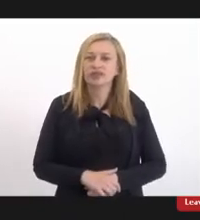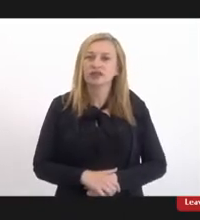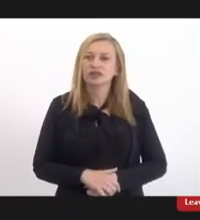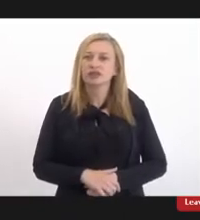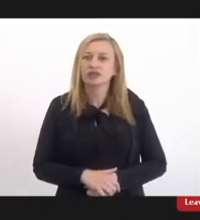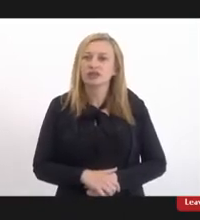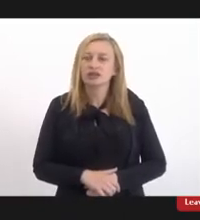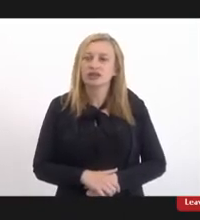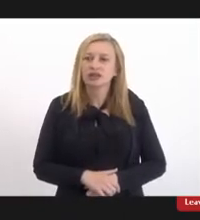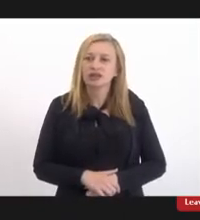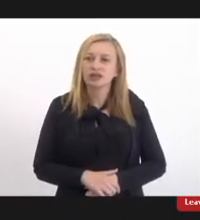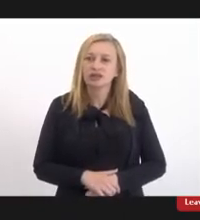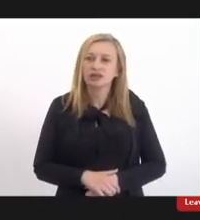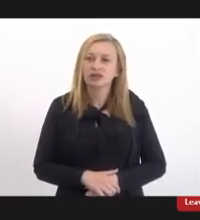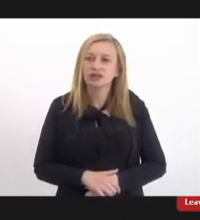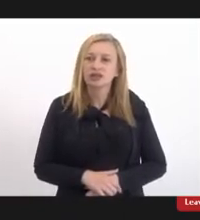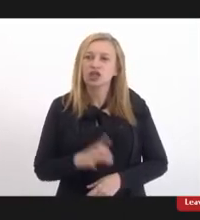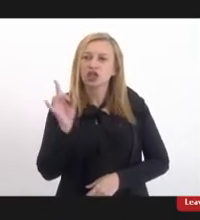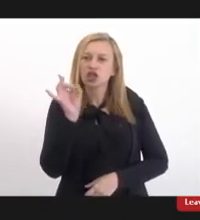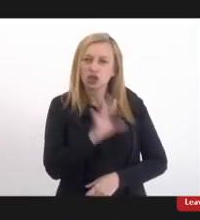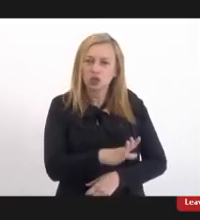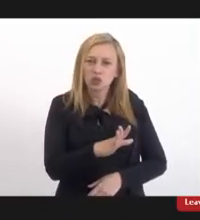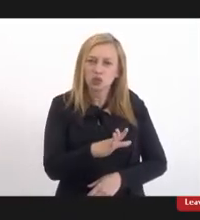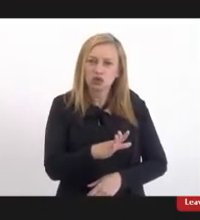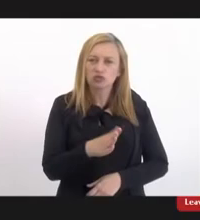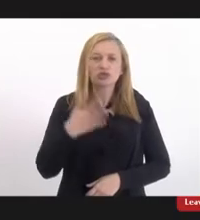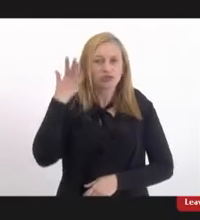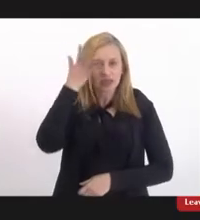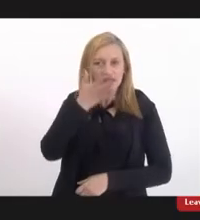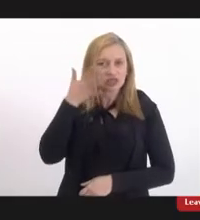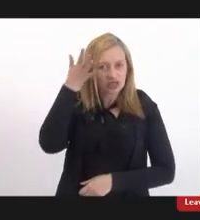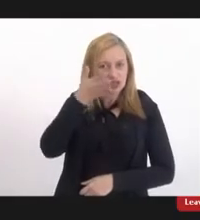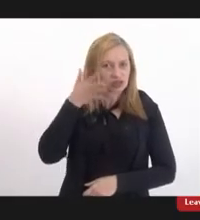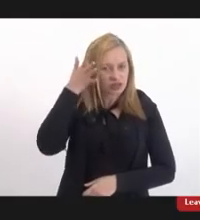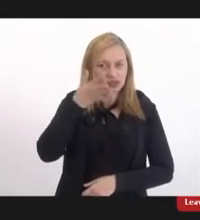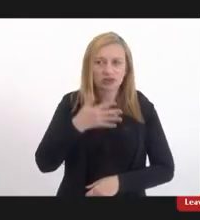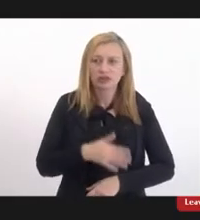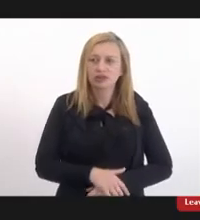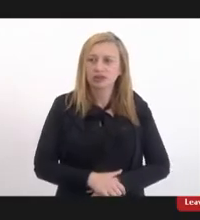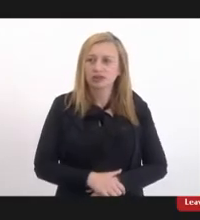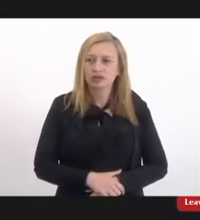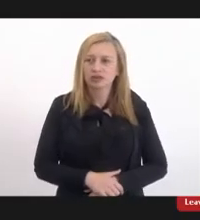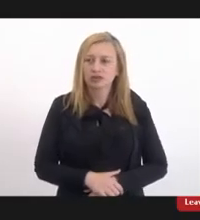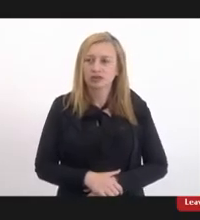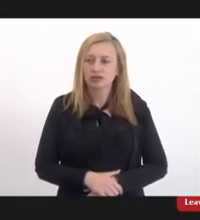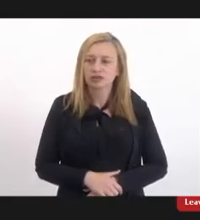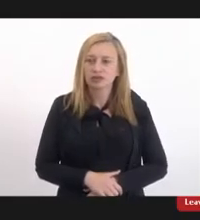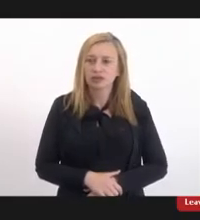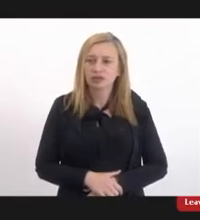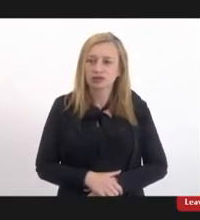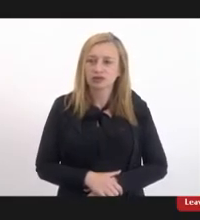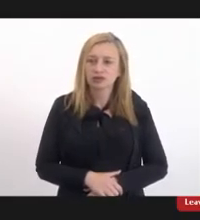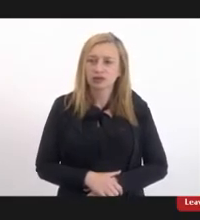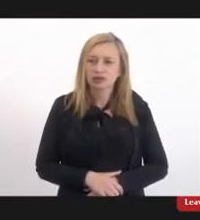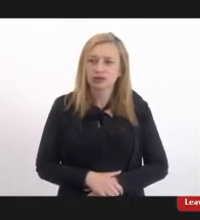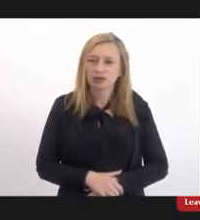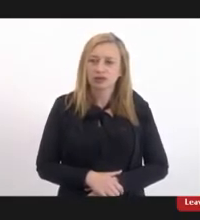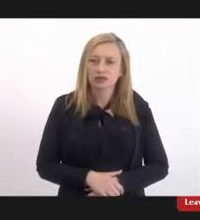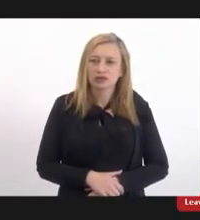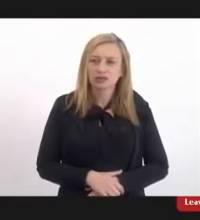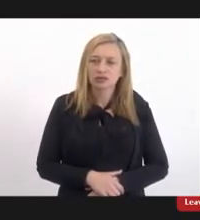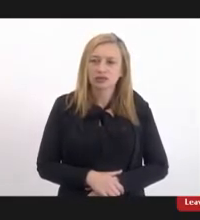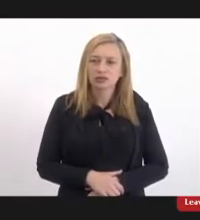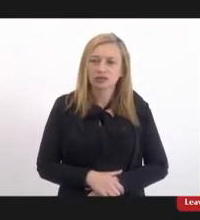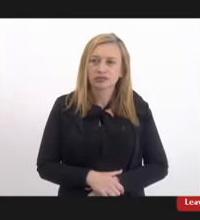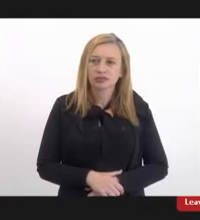querida e última palestrante que é a só um minutinho Ana